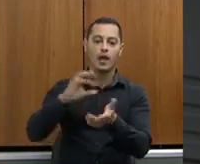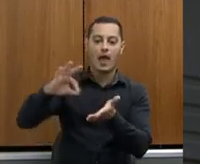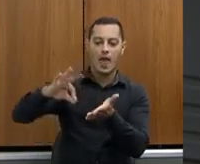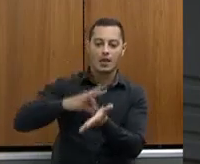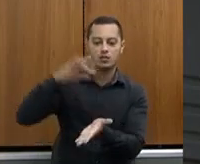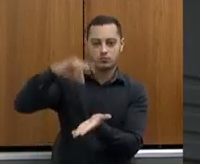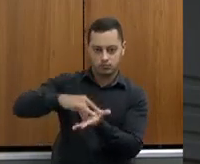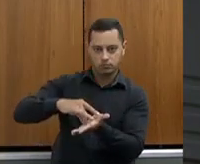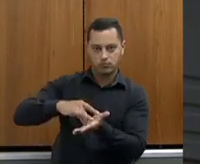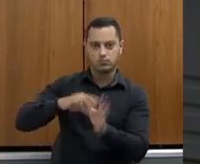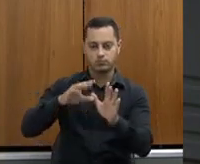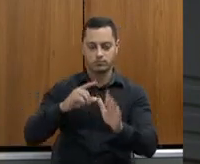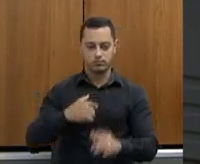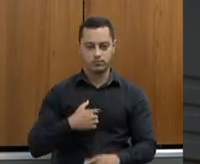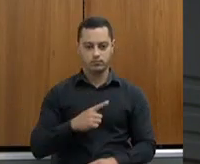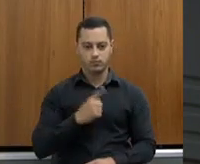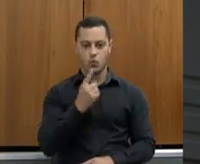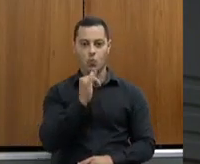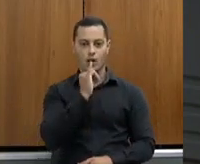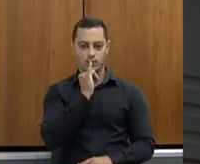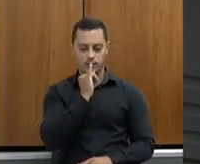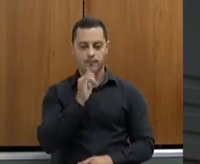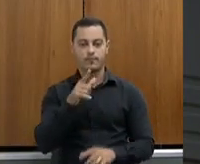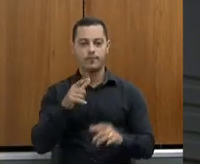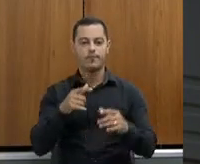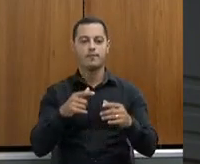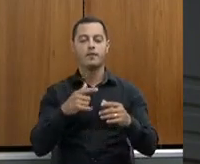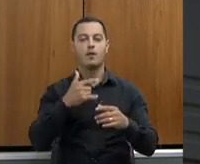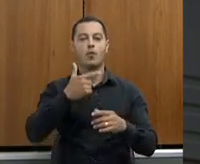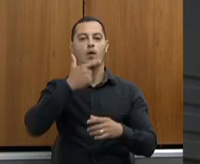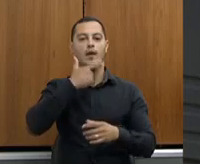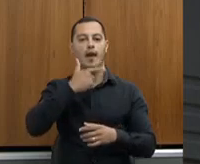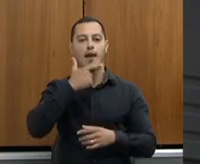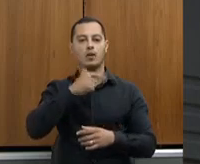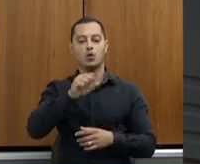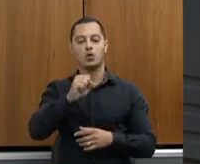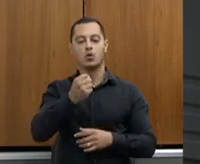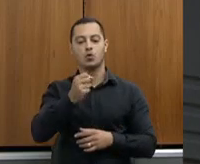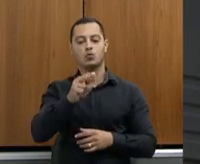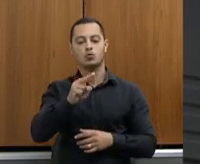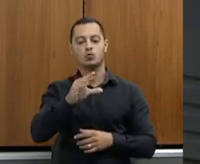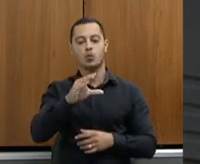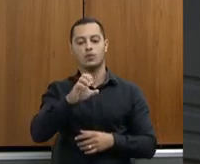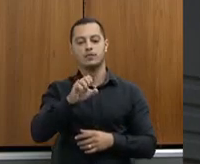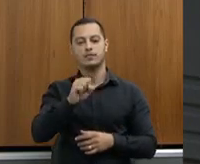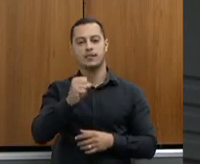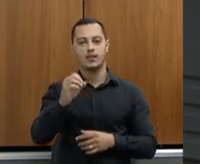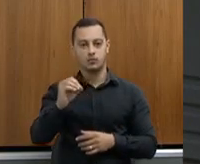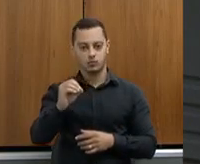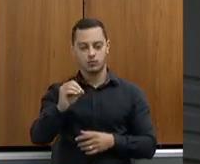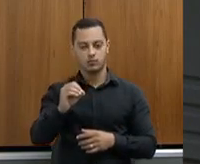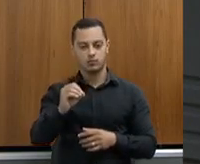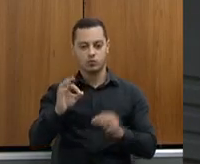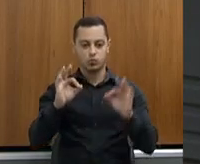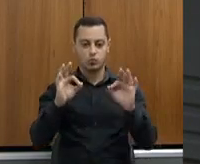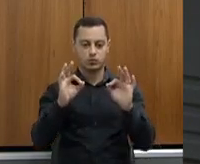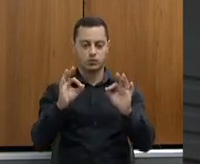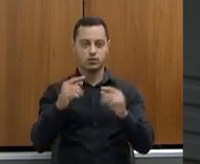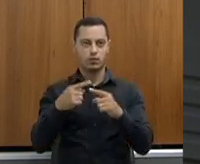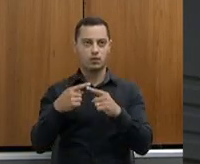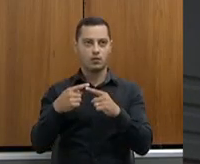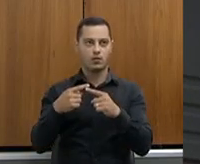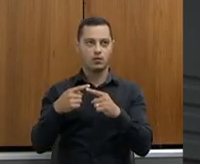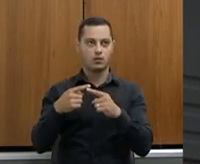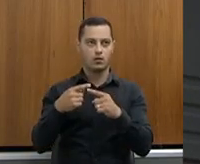dar aqui, que é um exemplo de um case de sucesso. Eu me reuni, há dois anos atrás, um ano e meio atrás, com o deputado